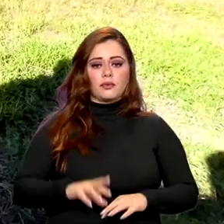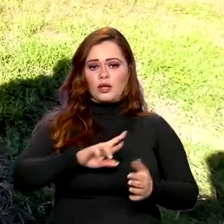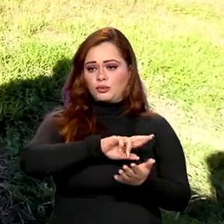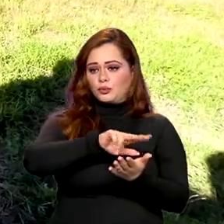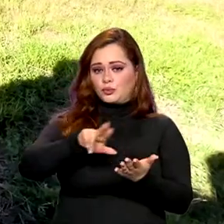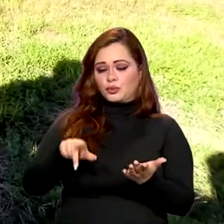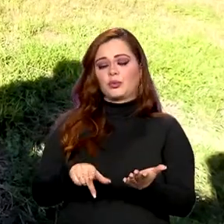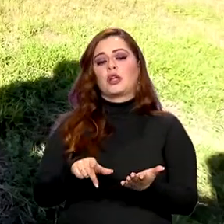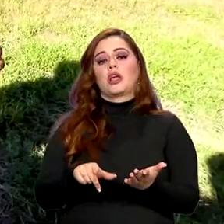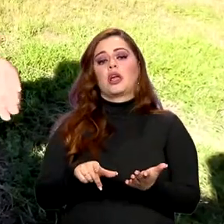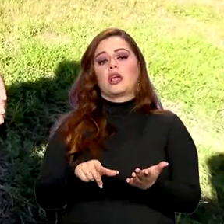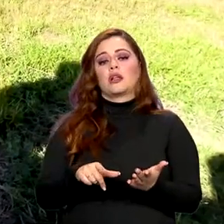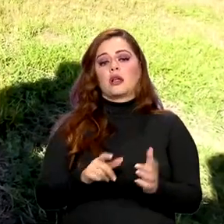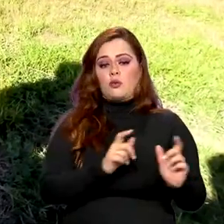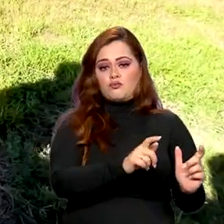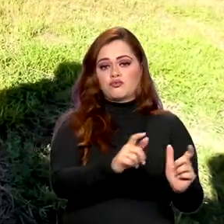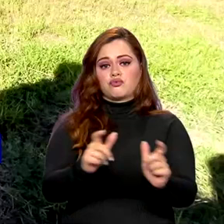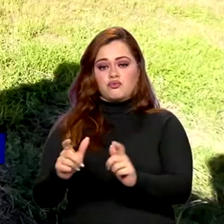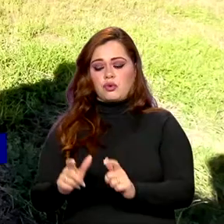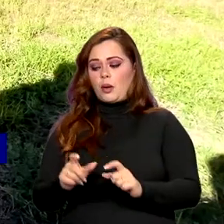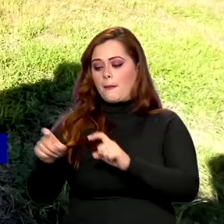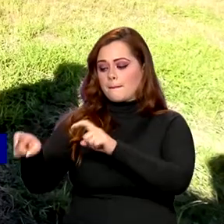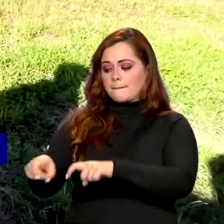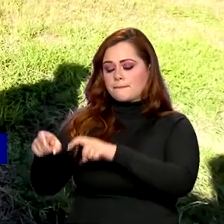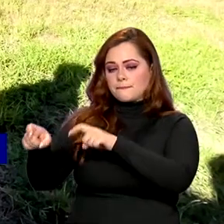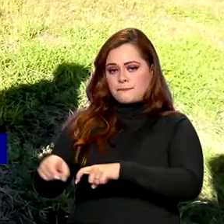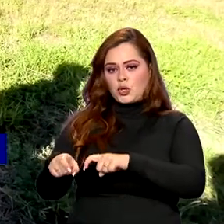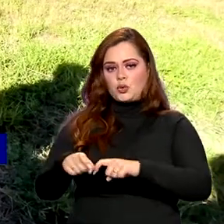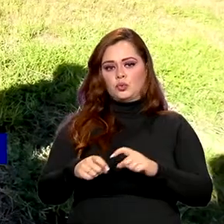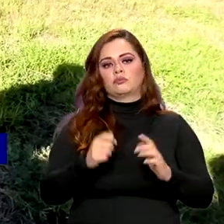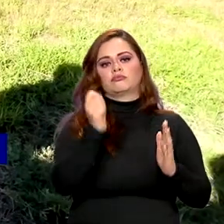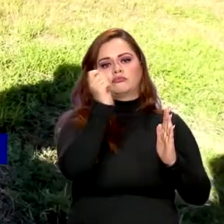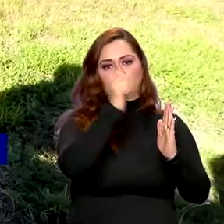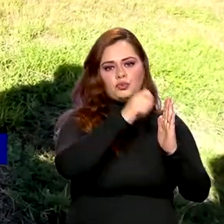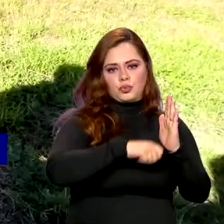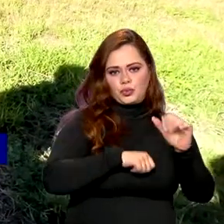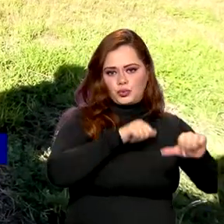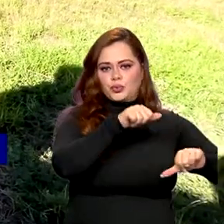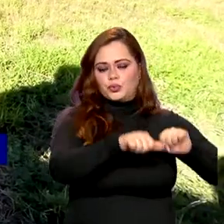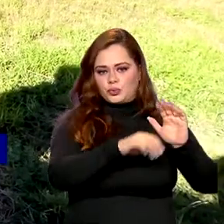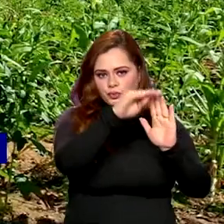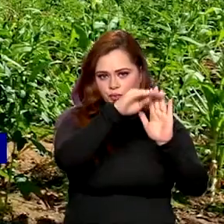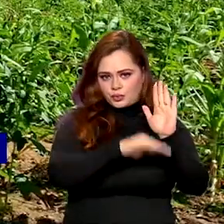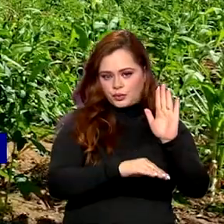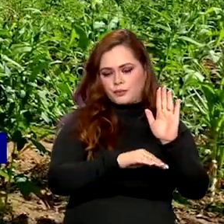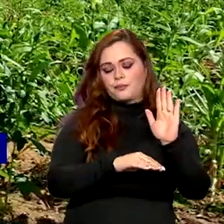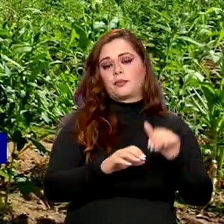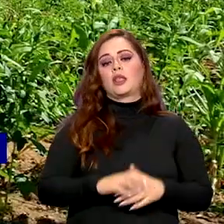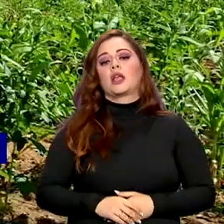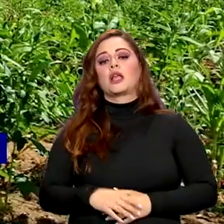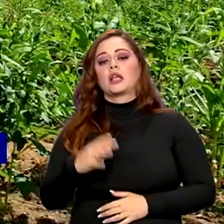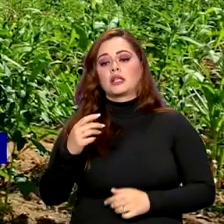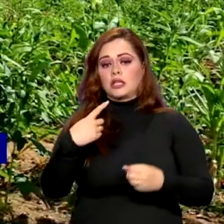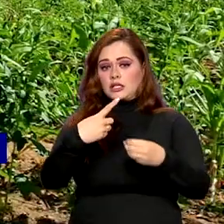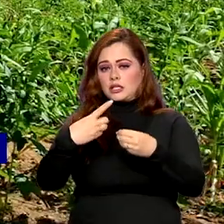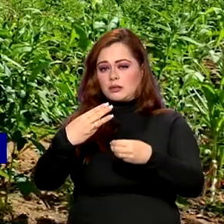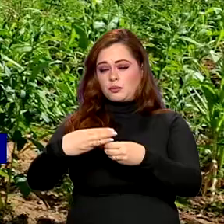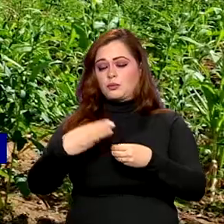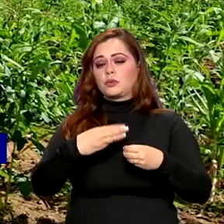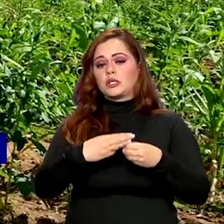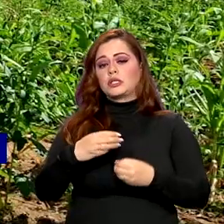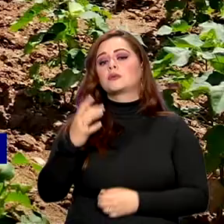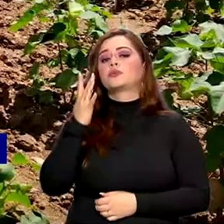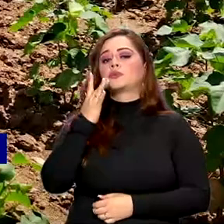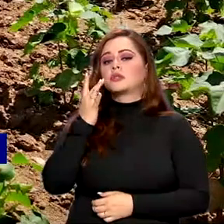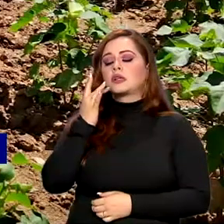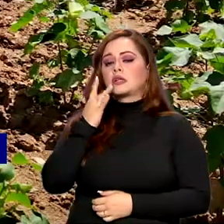Assentado da reforma agrária, Francisco produz algodão orgânico em Quixaramobim, no Ceará. Com o Plano Safra da Agricultura